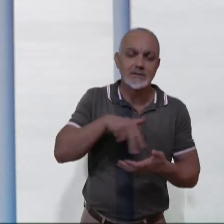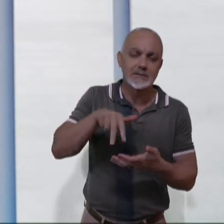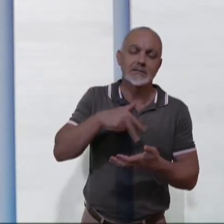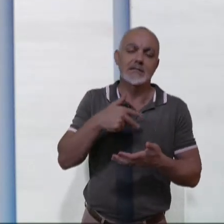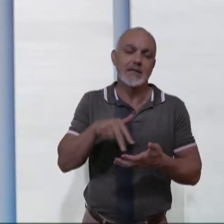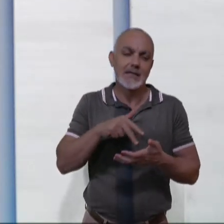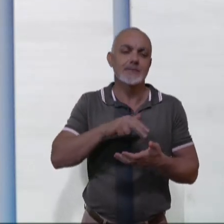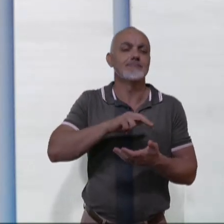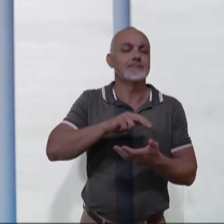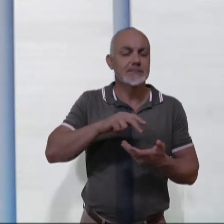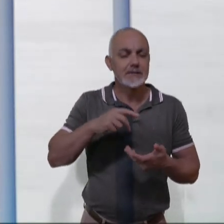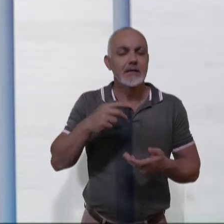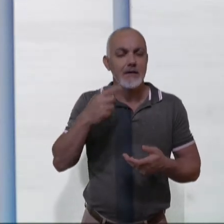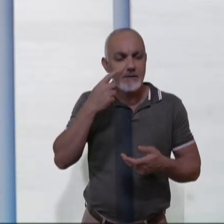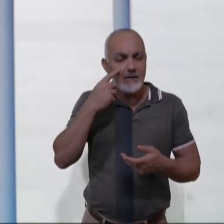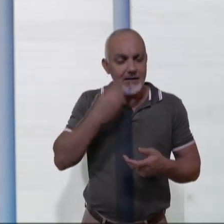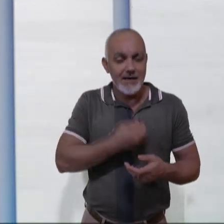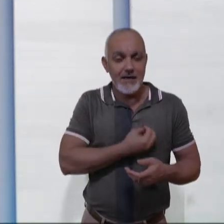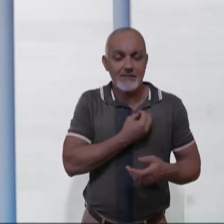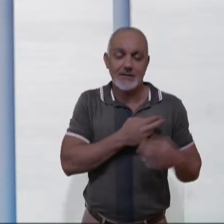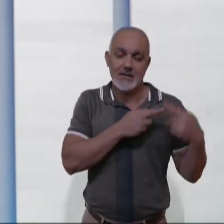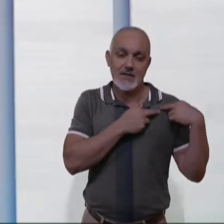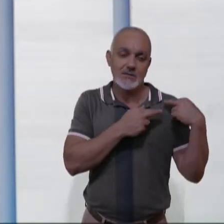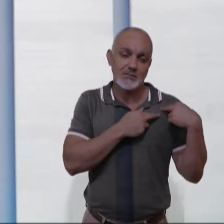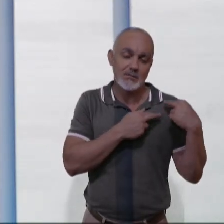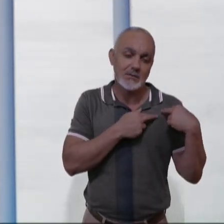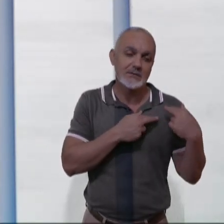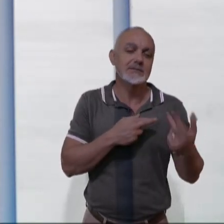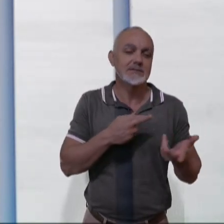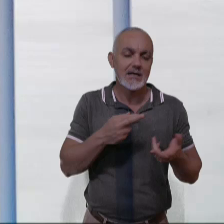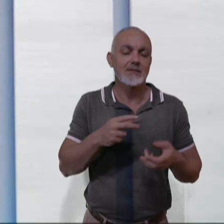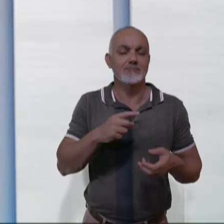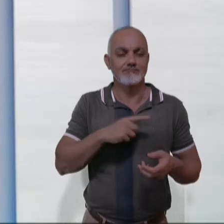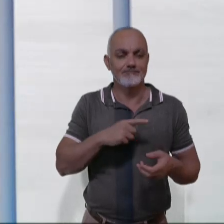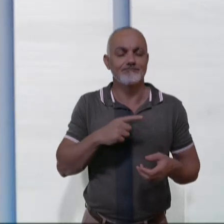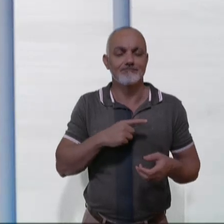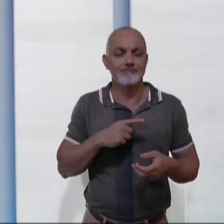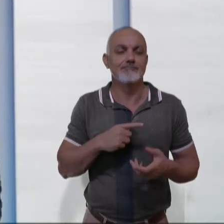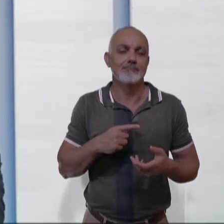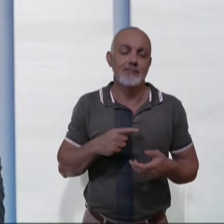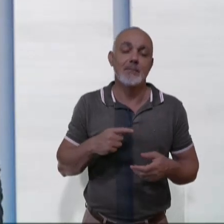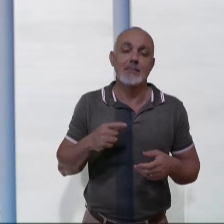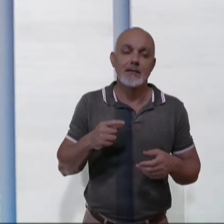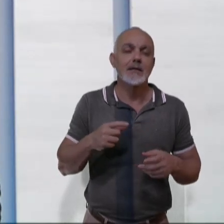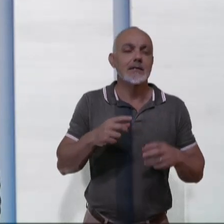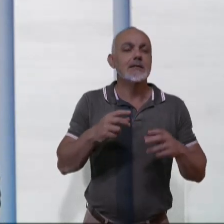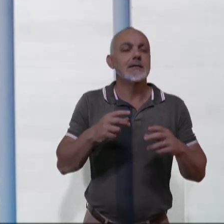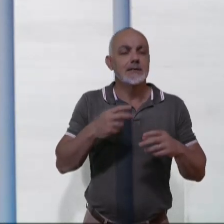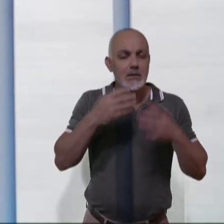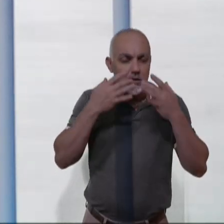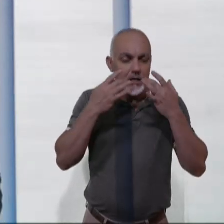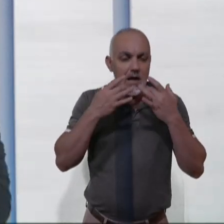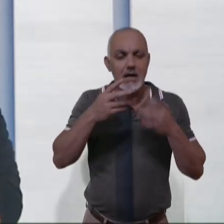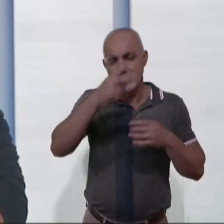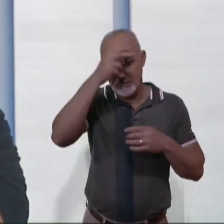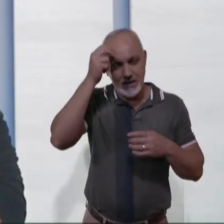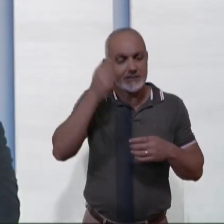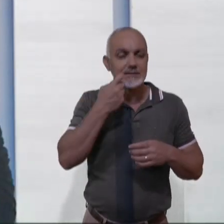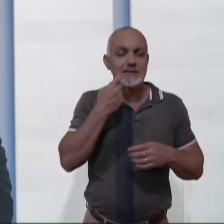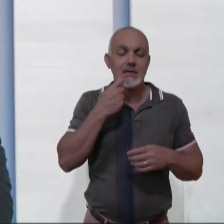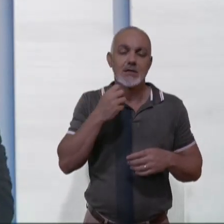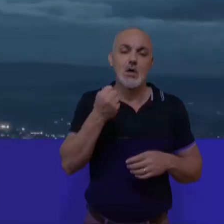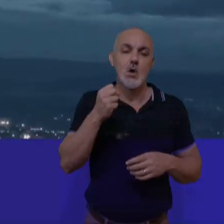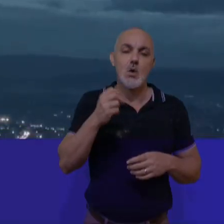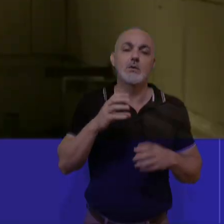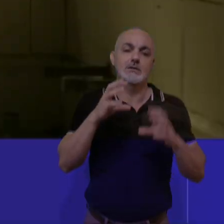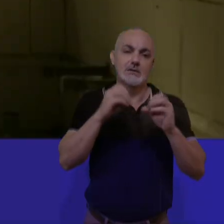pra fazer jus ao que foi a vida da responsável por trazer a arte moderna pro Brasil. A peça vai ser no Teatro Municipal, na próxima sexta, às 8